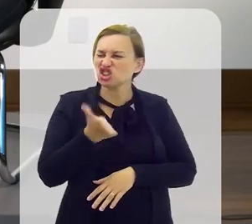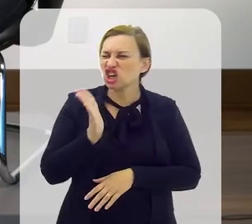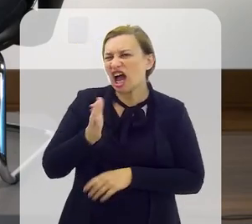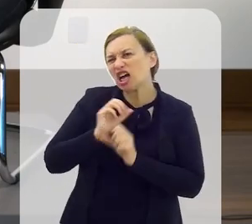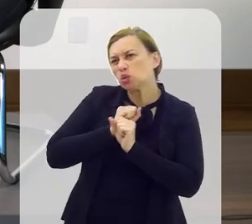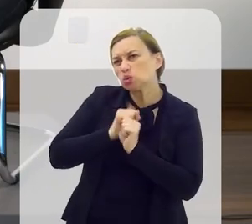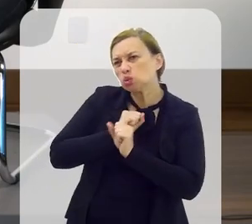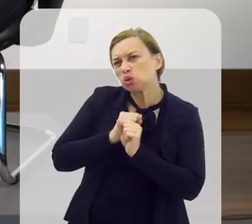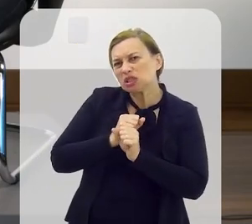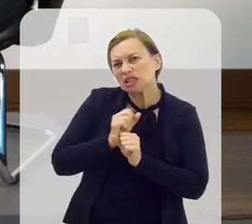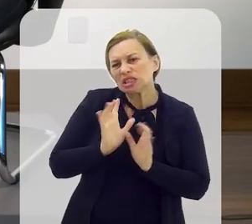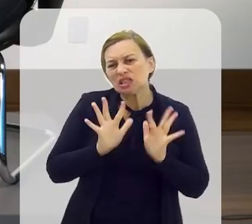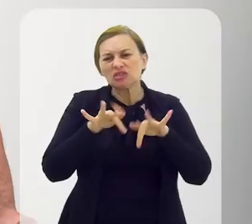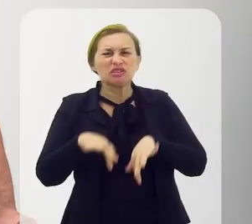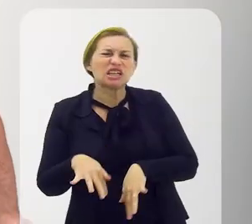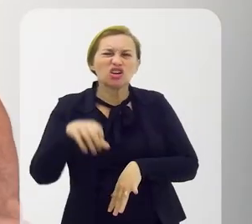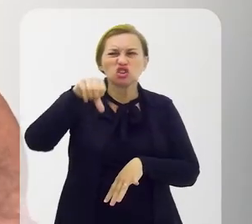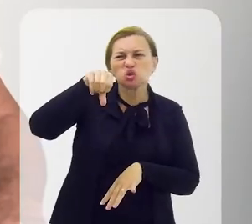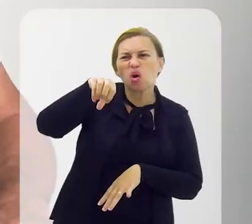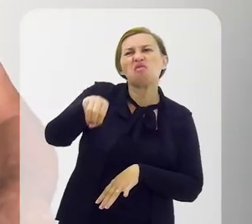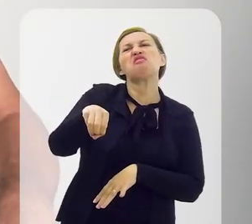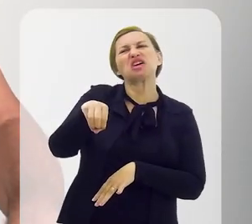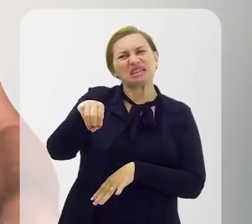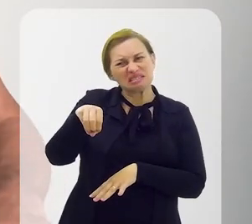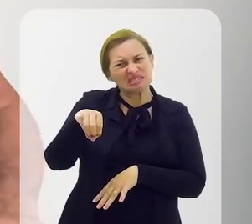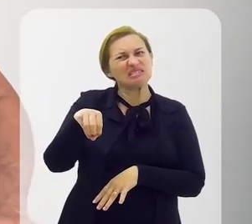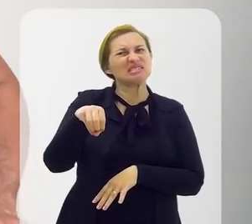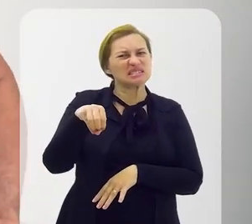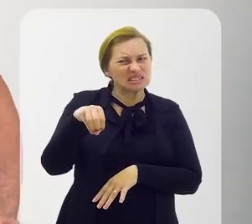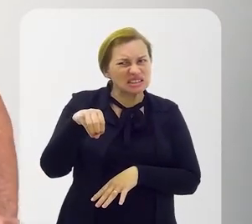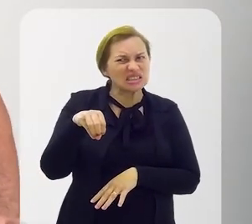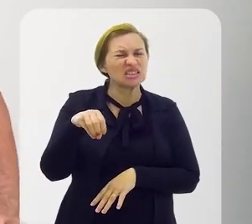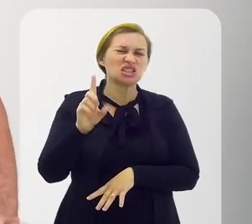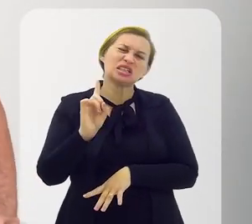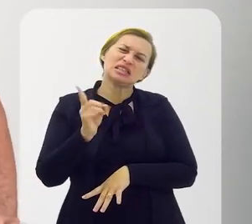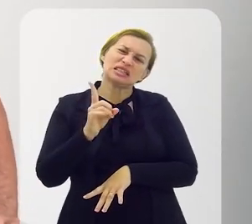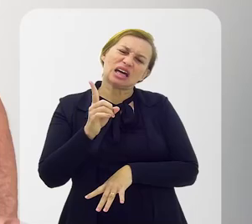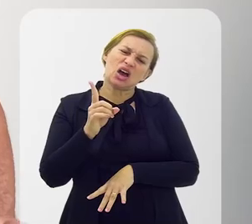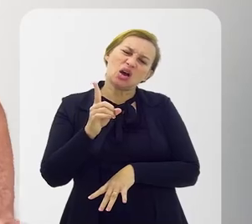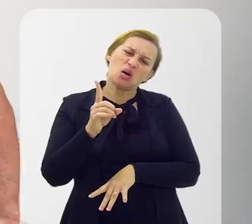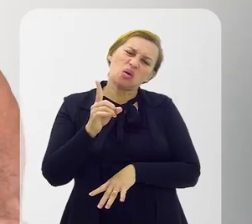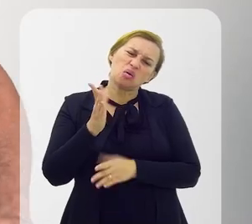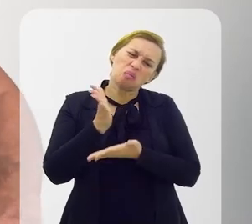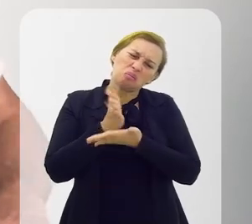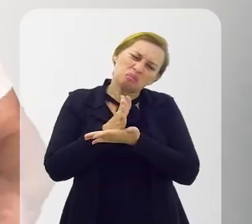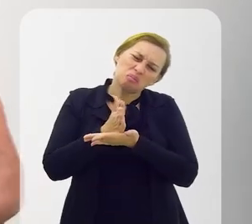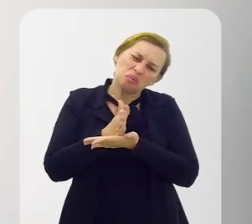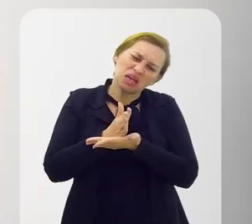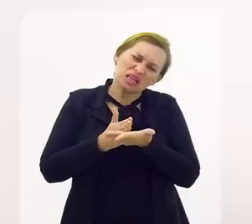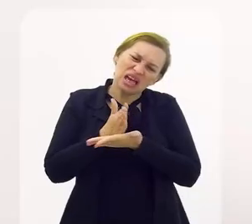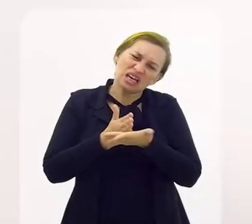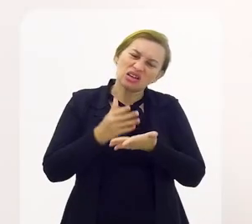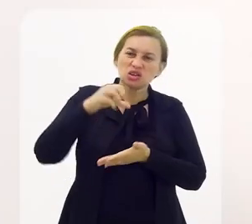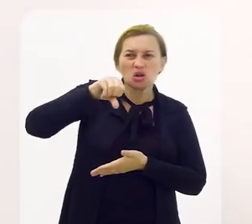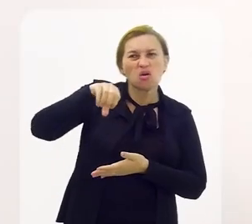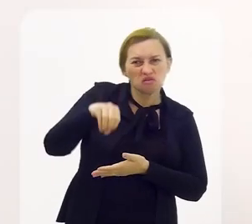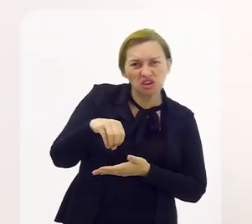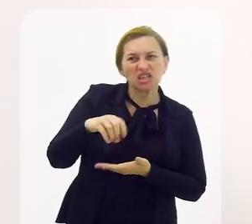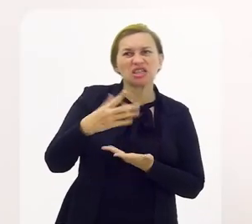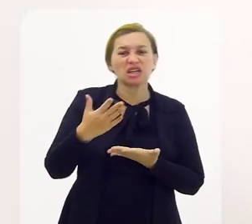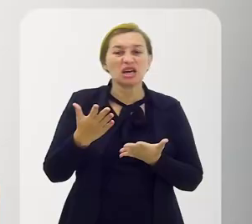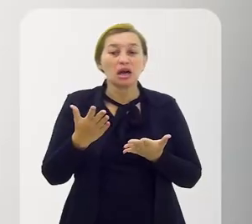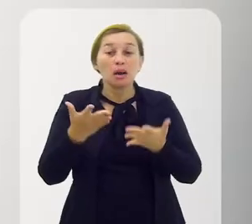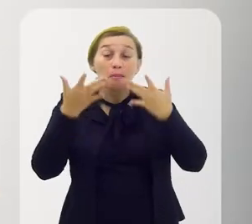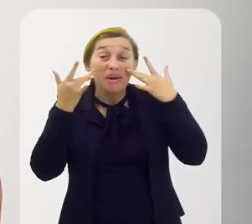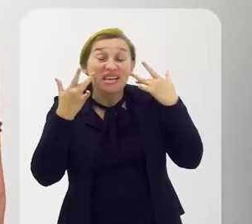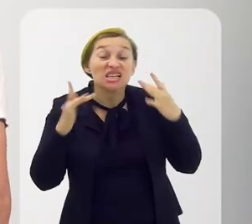Foi já nos anos Final dos anos 90 Não, meados dos anos 90 Qual foi a